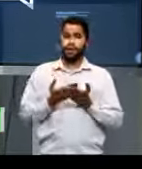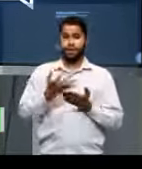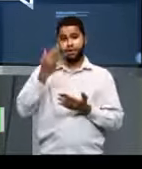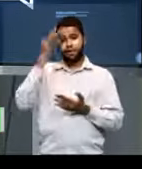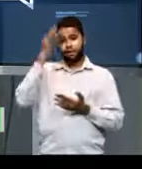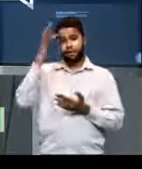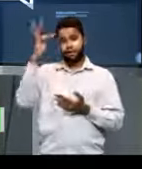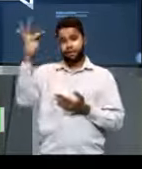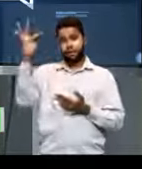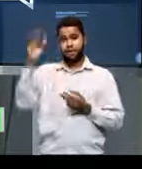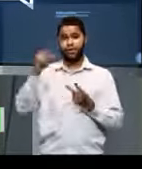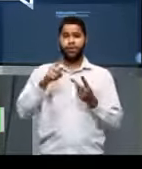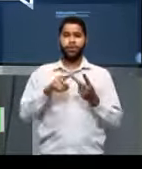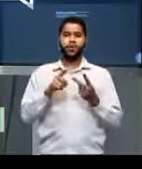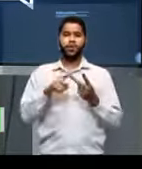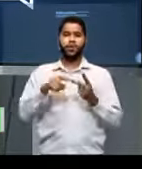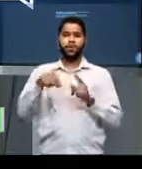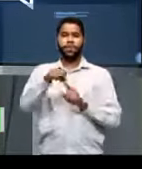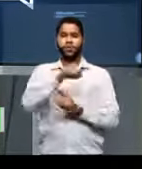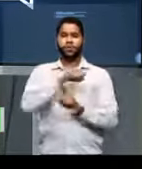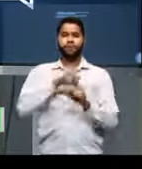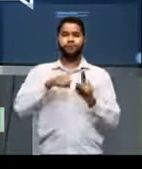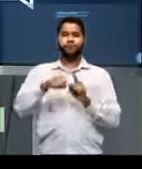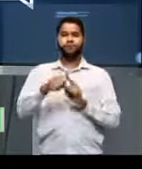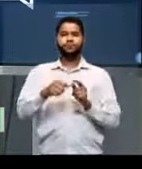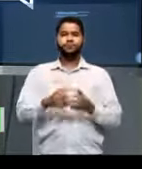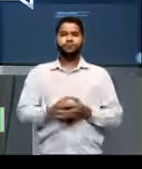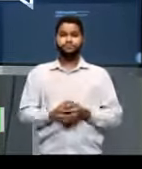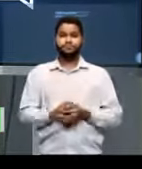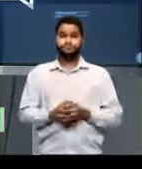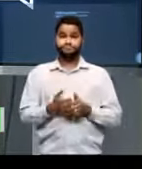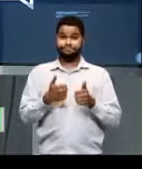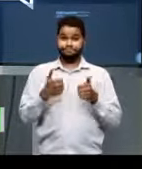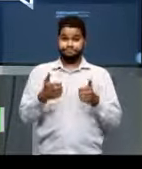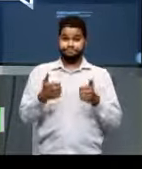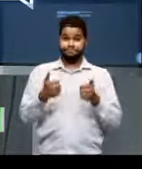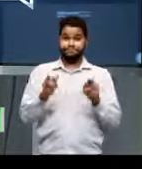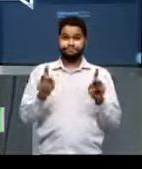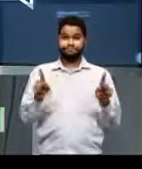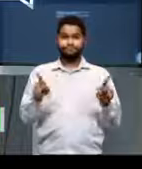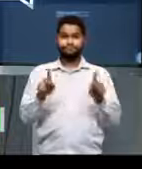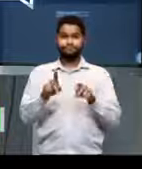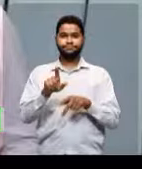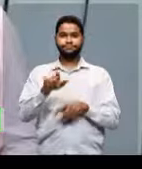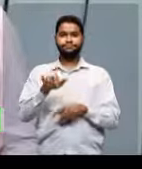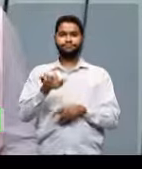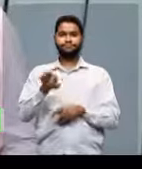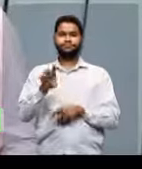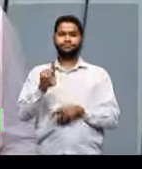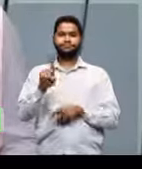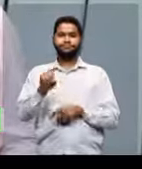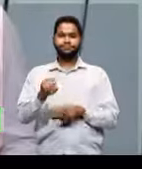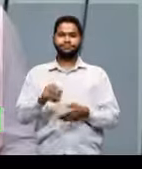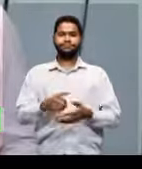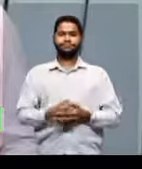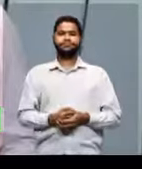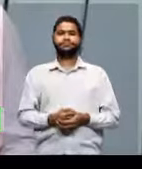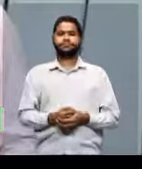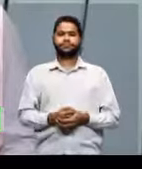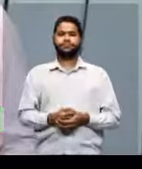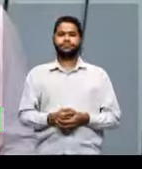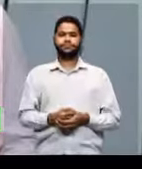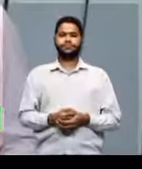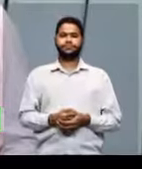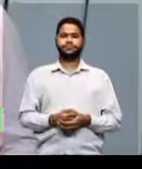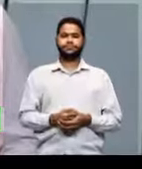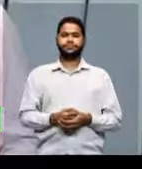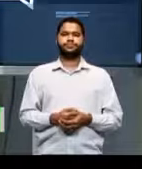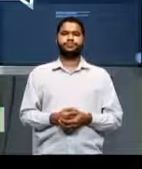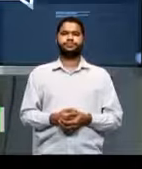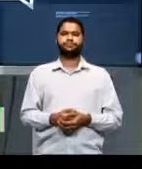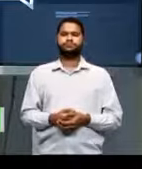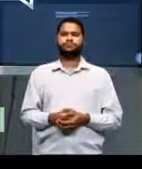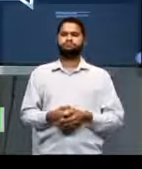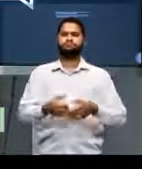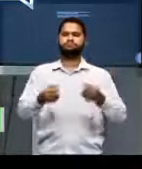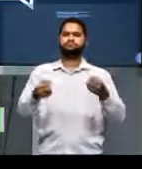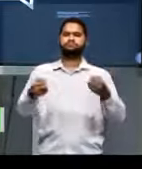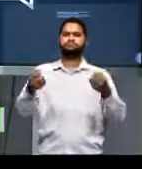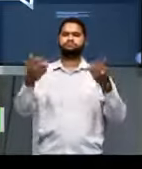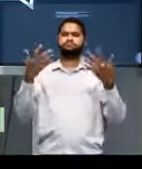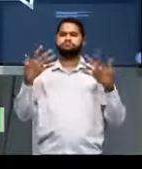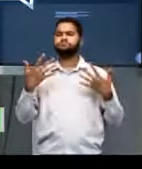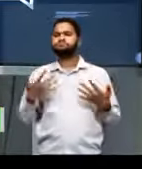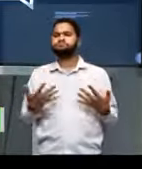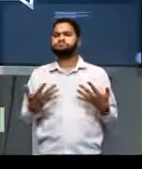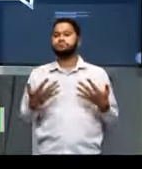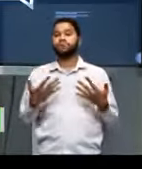Filosofia e de Sociologia. Tudo bem, professor Leandro? Tudo bem com você. Tudo ótimo. Conta para a gente,